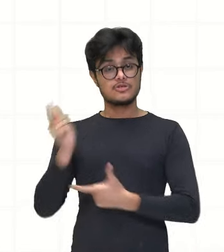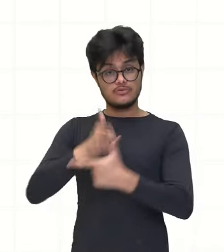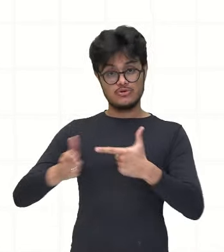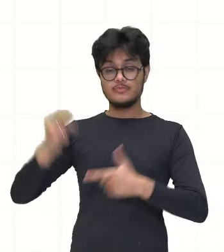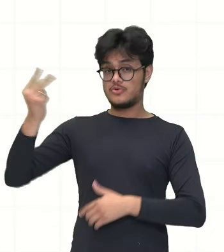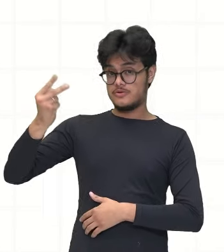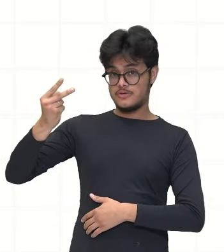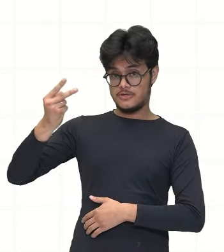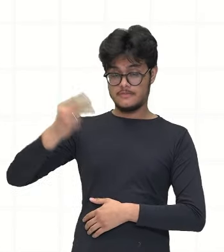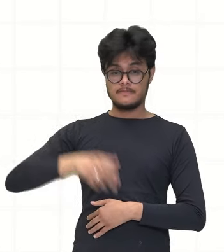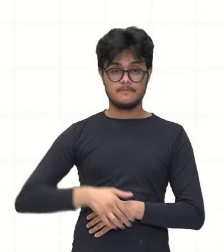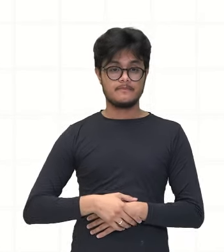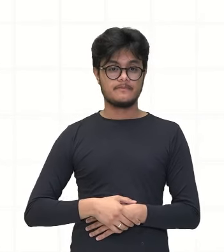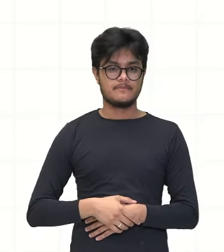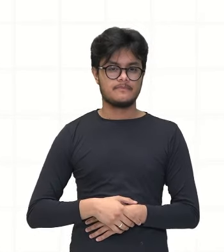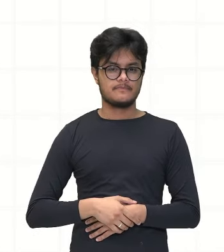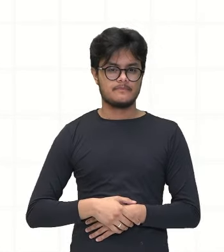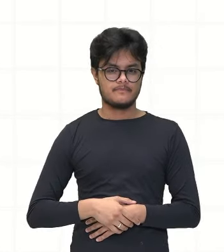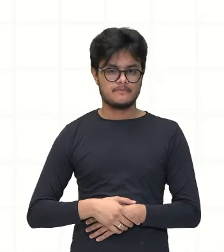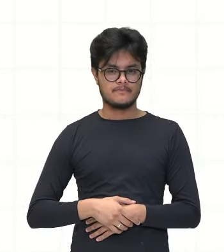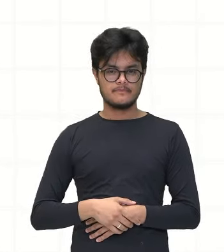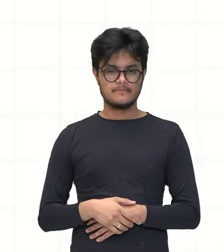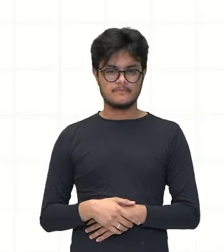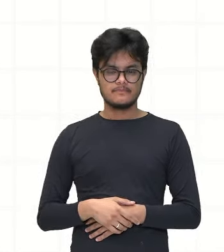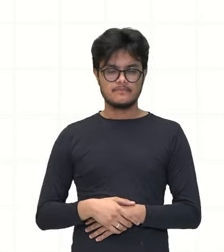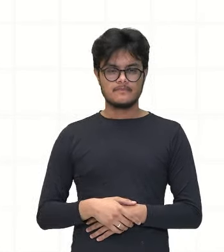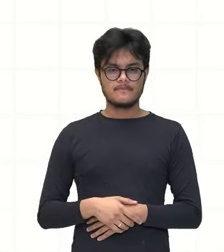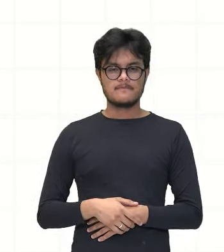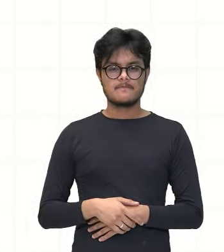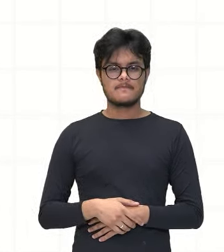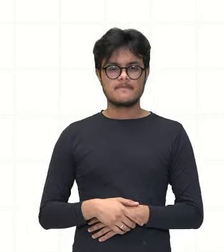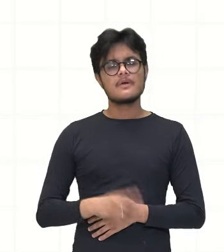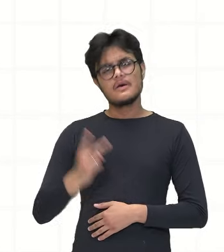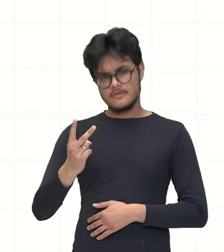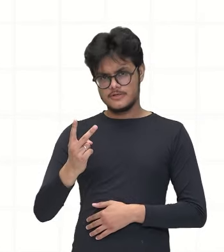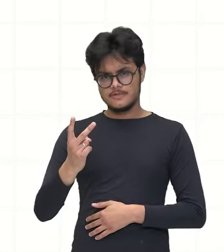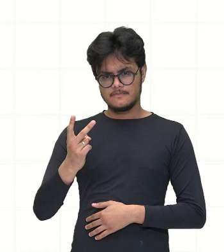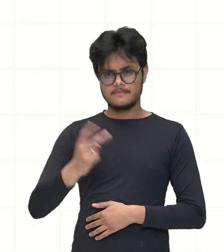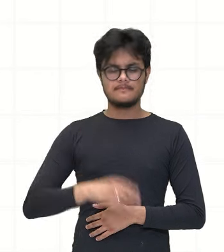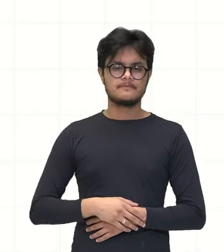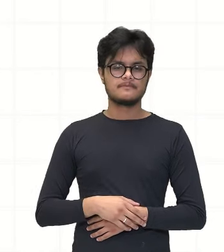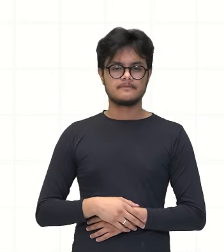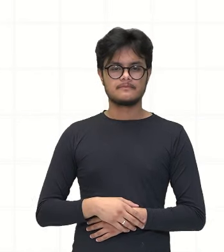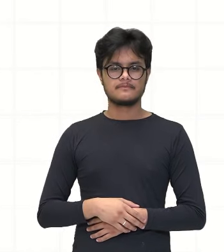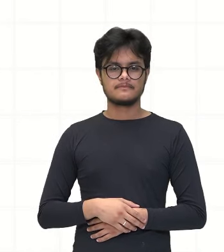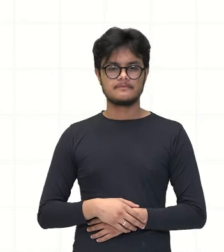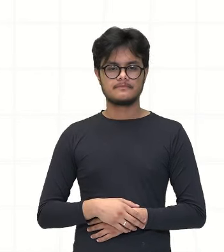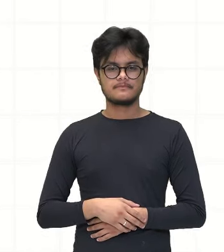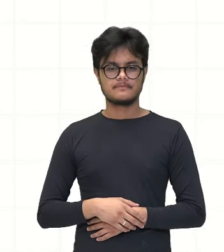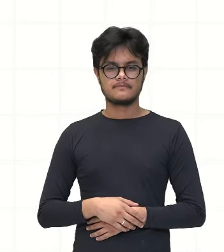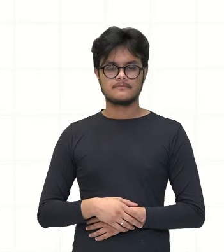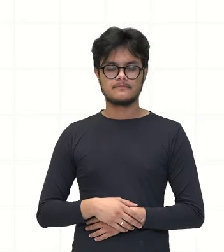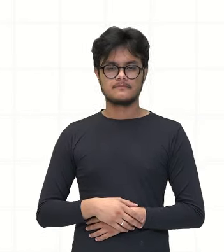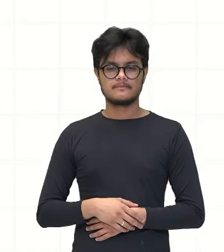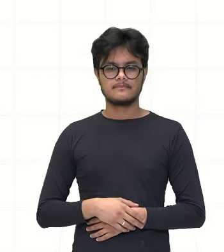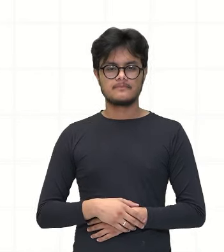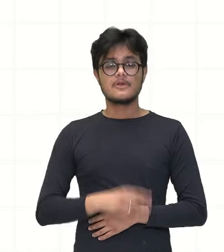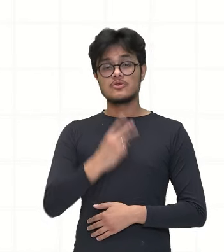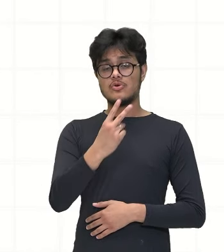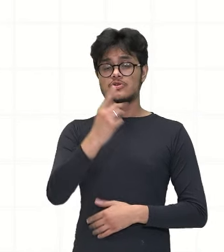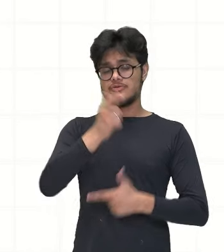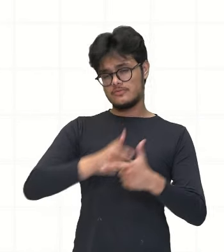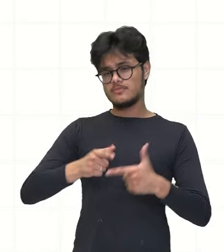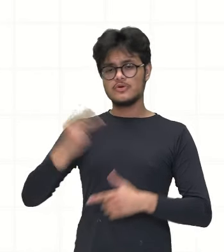2. Então, menos 2 mais 4 é igual a 2, né? Subtrai e o sinal do maior. 2